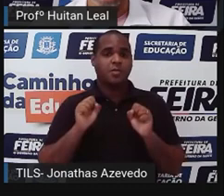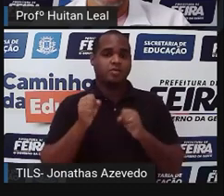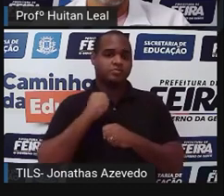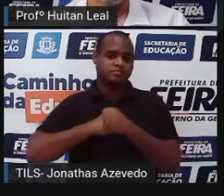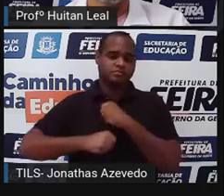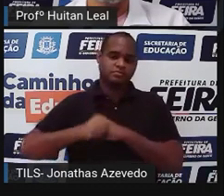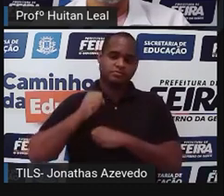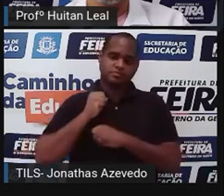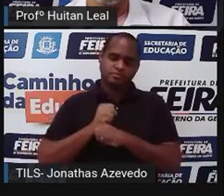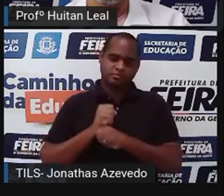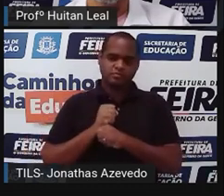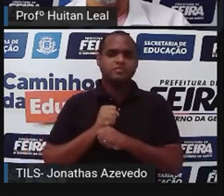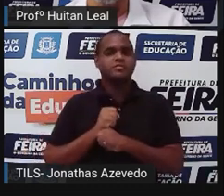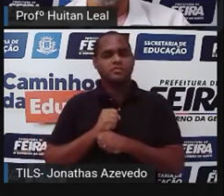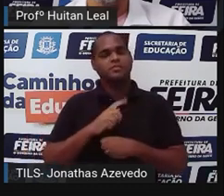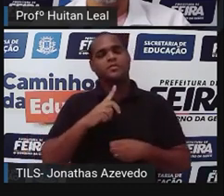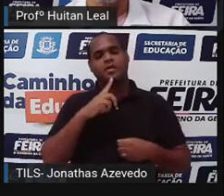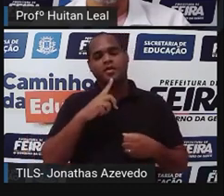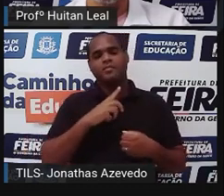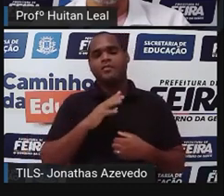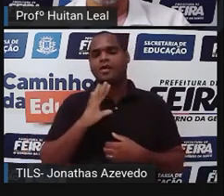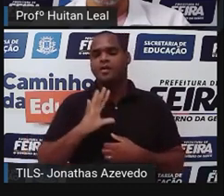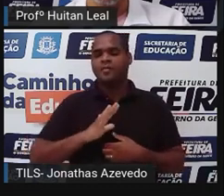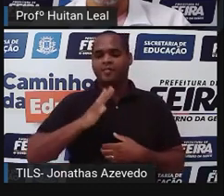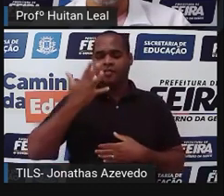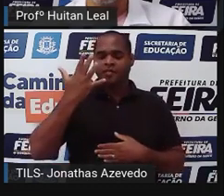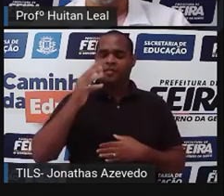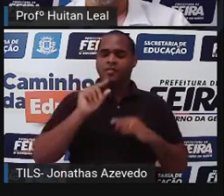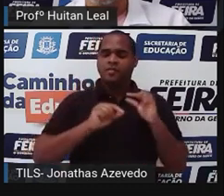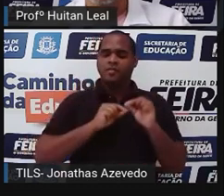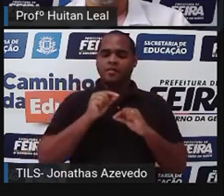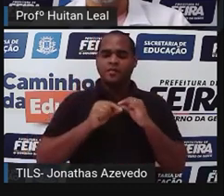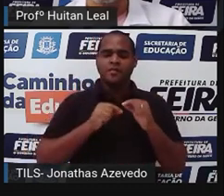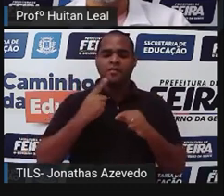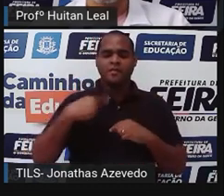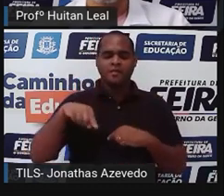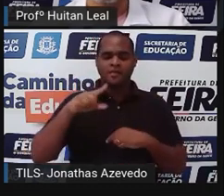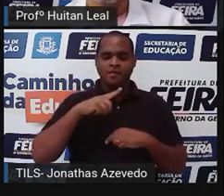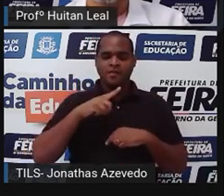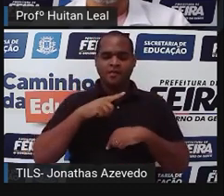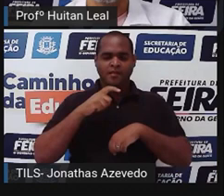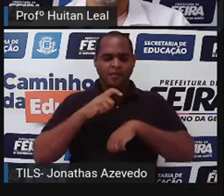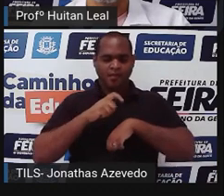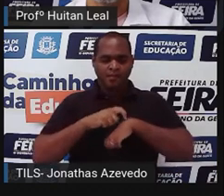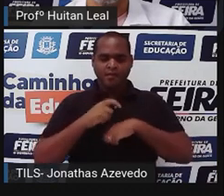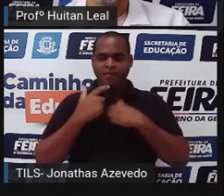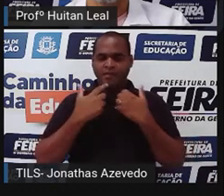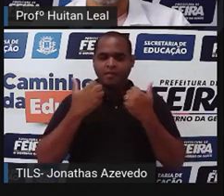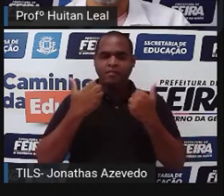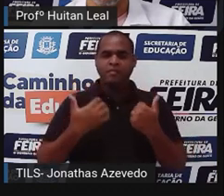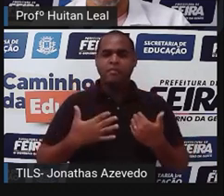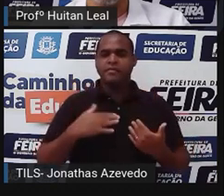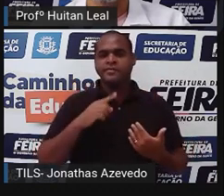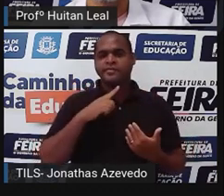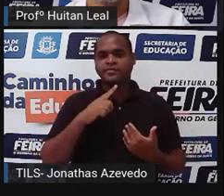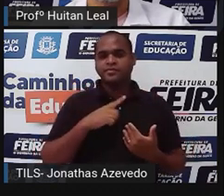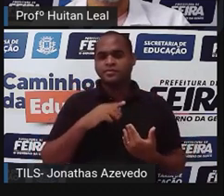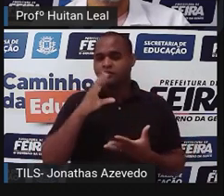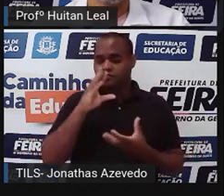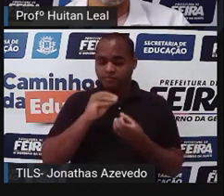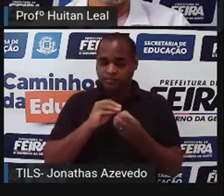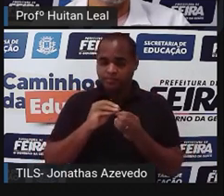passado, então, quando aconteceu. E a gente fala em tempo também, quando se refere à